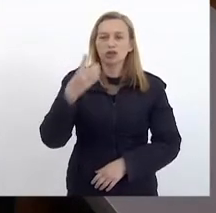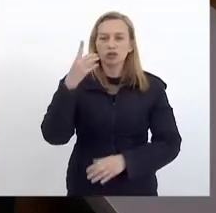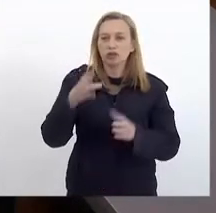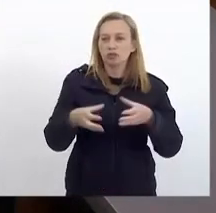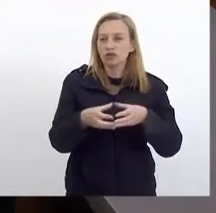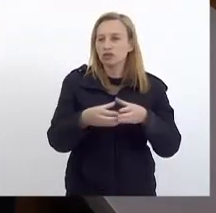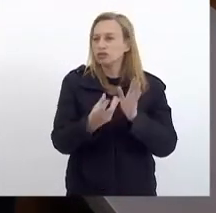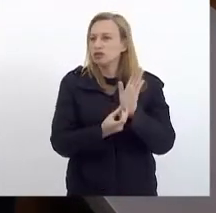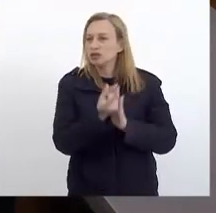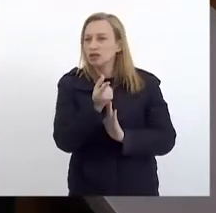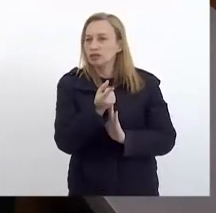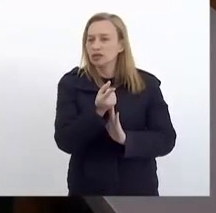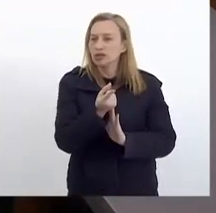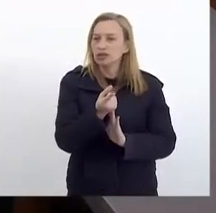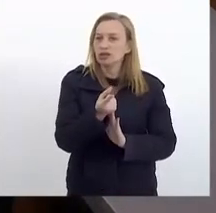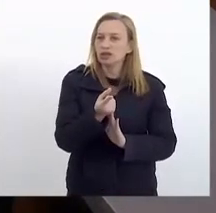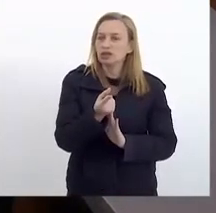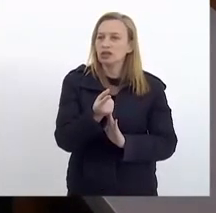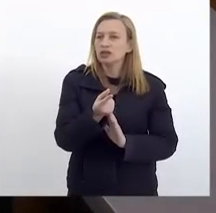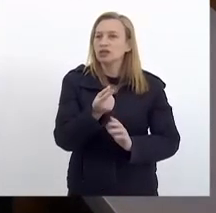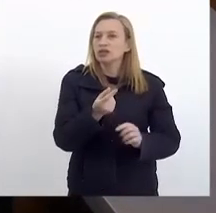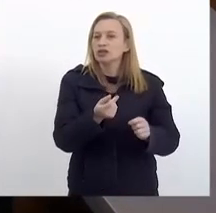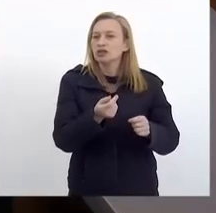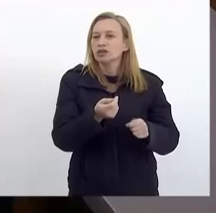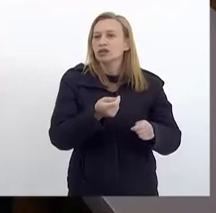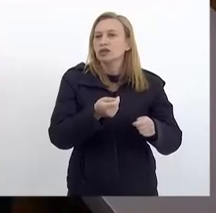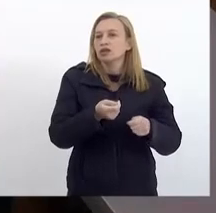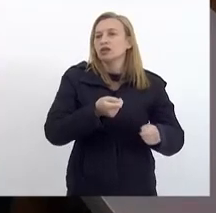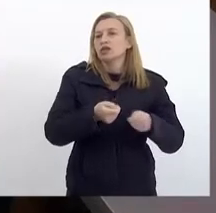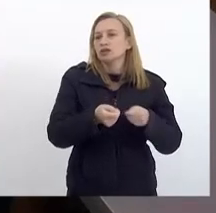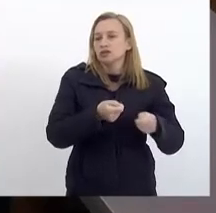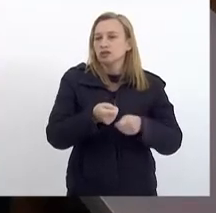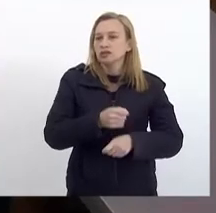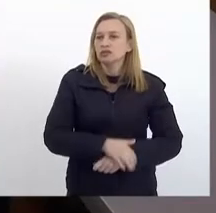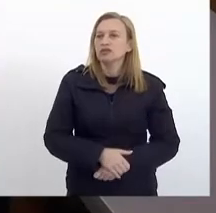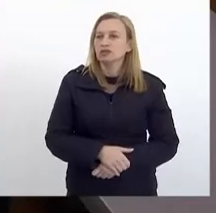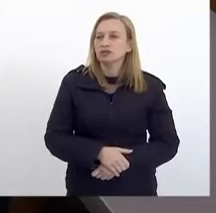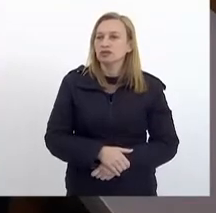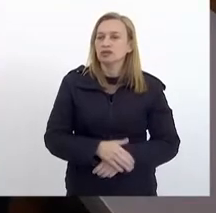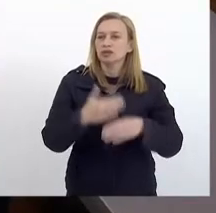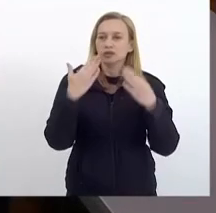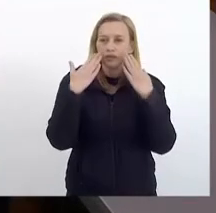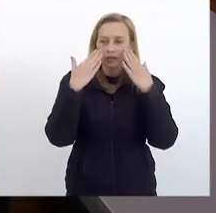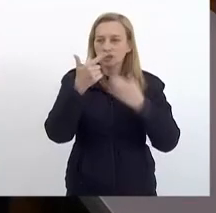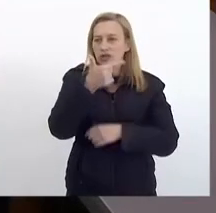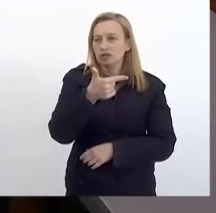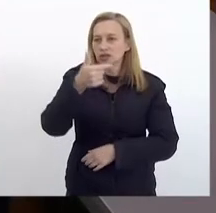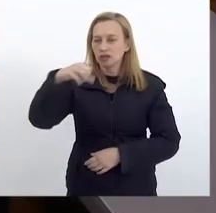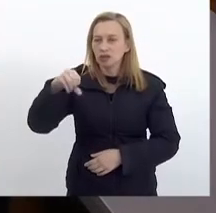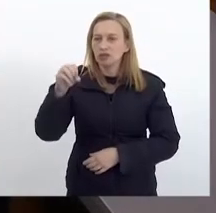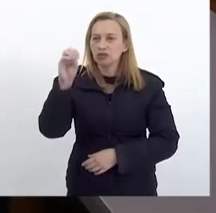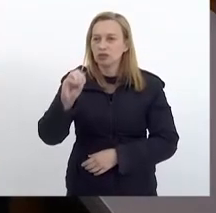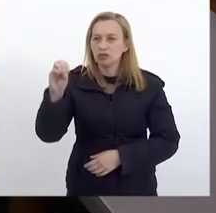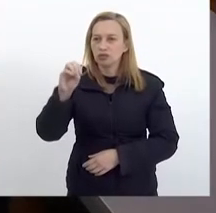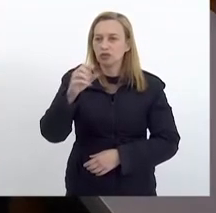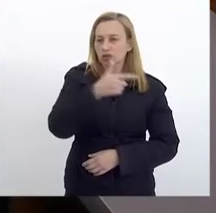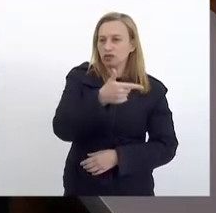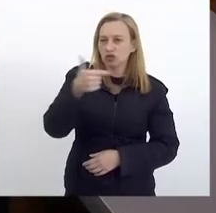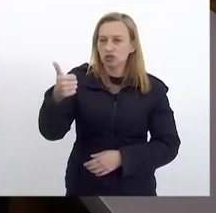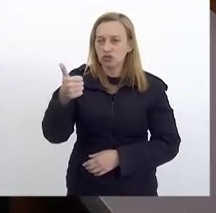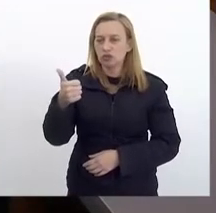Orçamento, fiscalização financeira e controle, a ser realizada no dia 19 de outubro de 2021, às